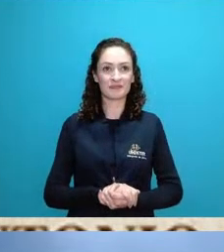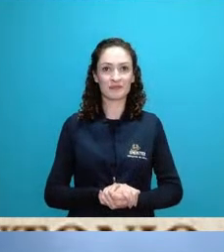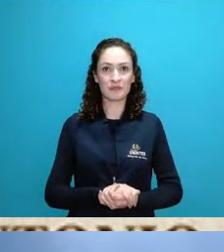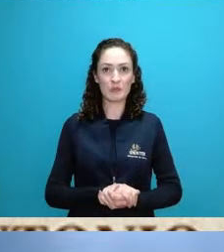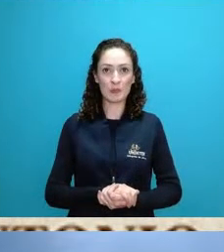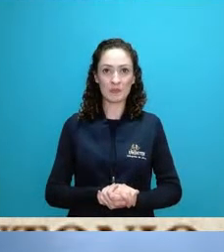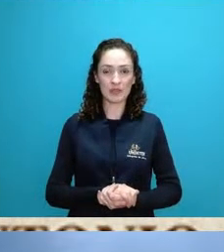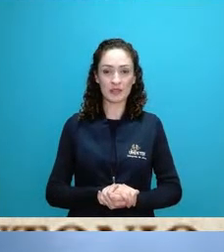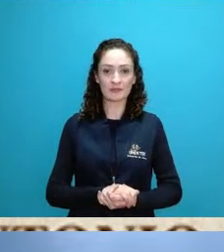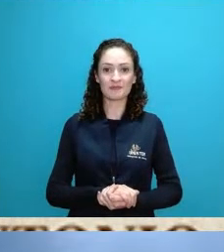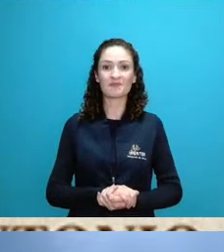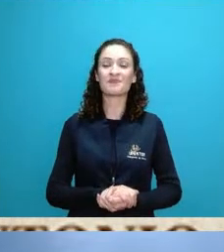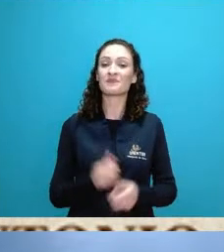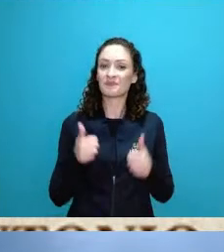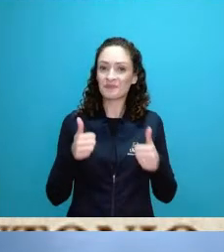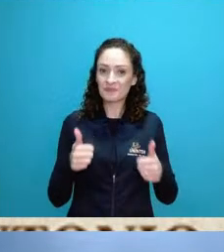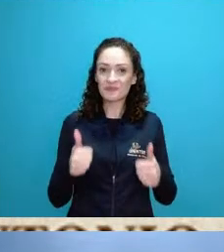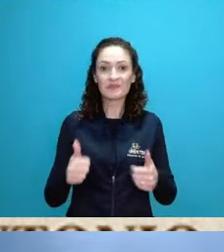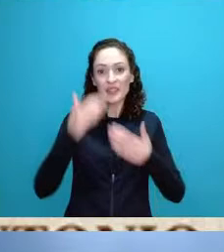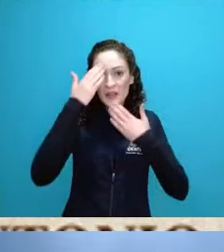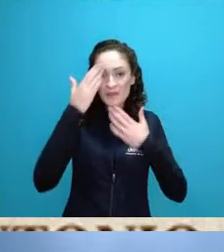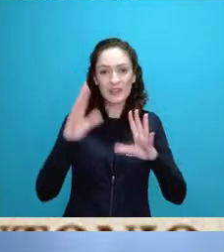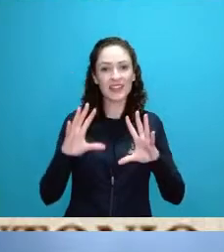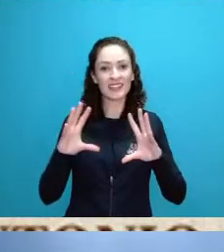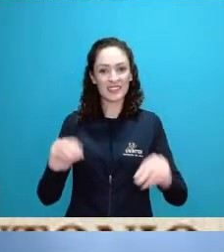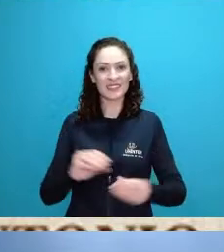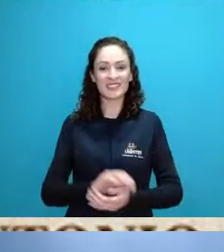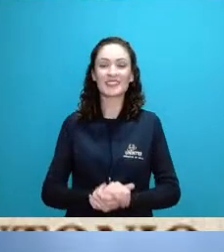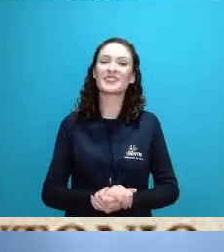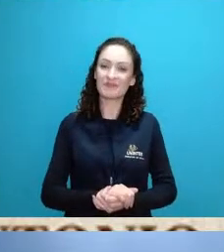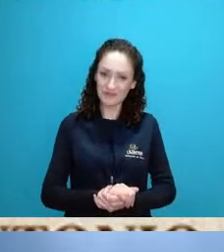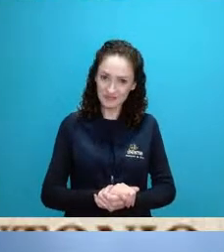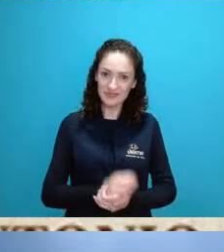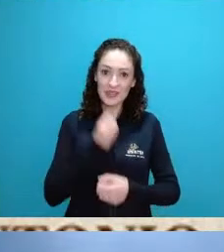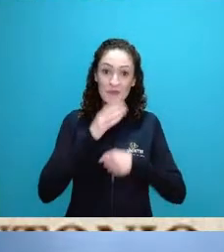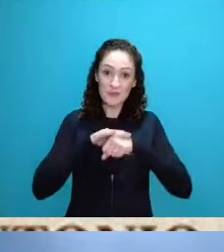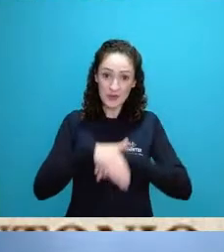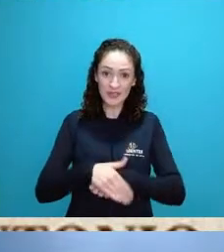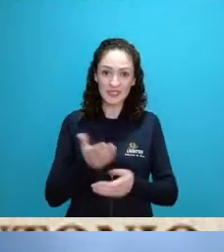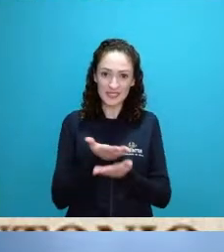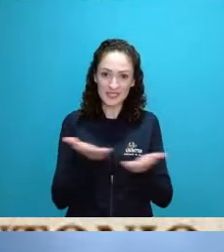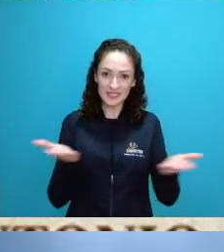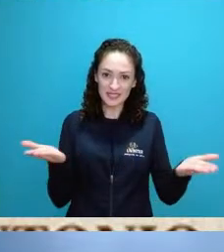valeu obrigada podemos encerrar obrigada a todos boa noite a todos